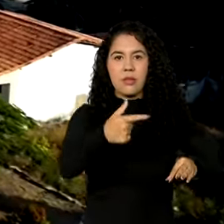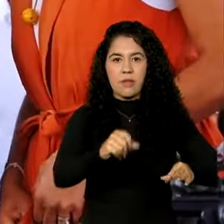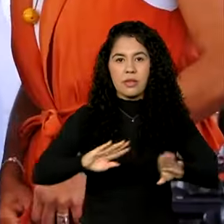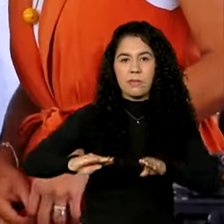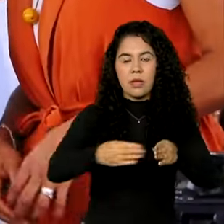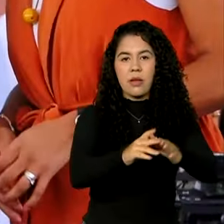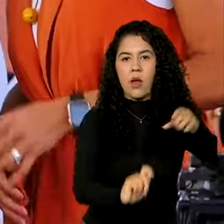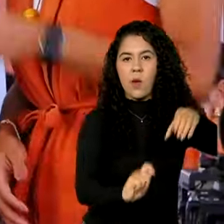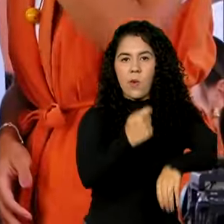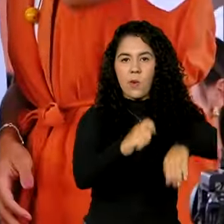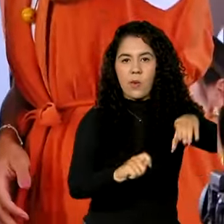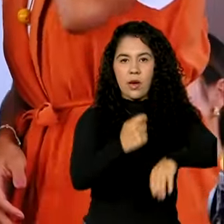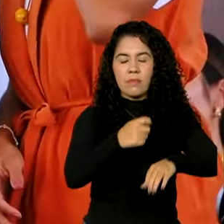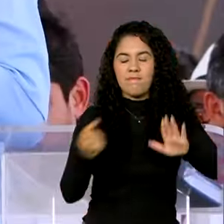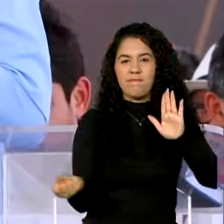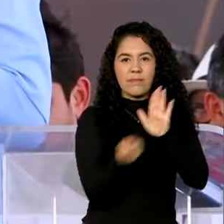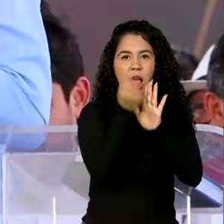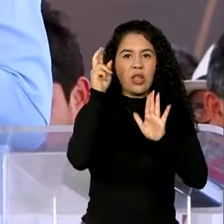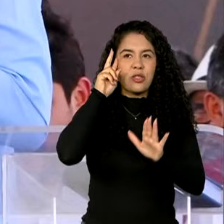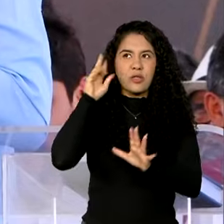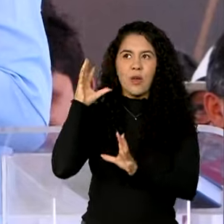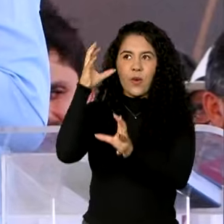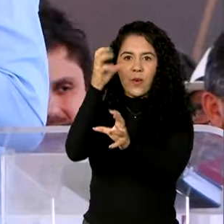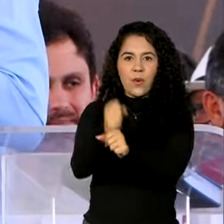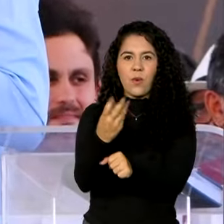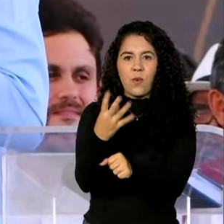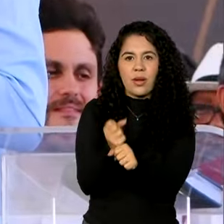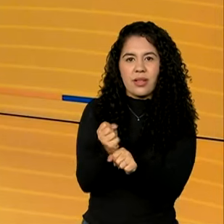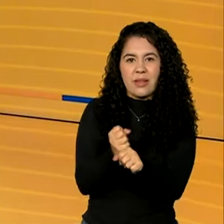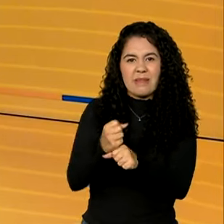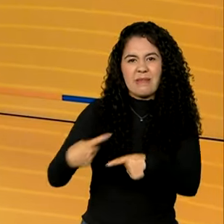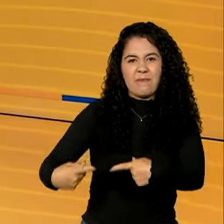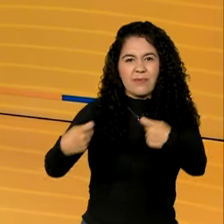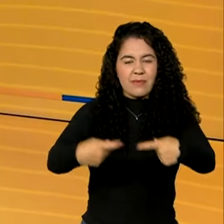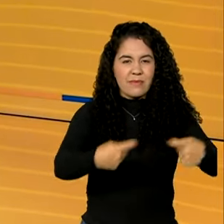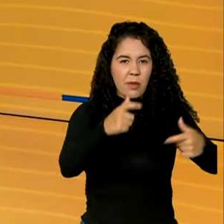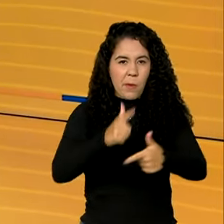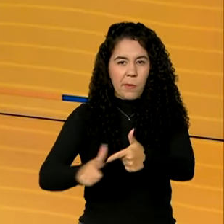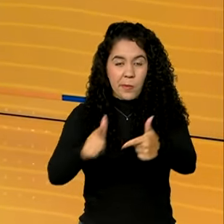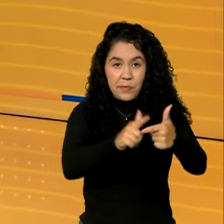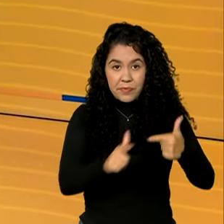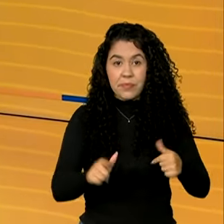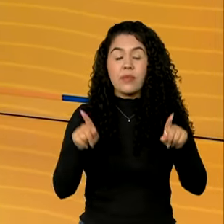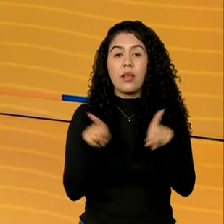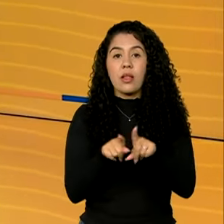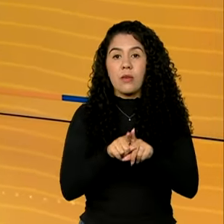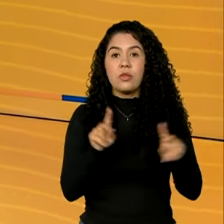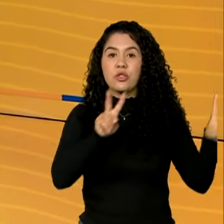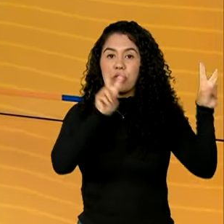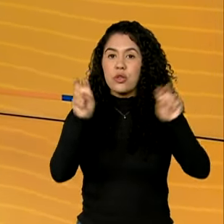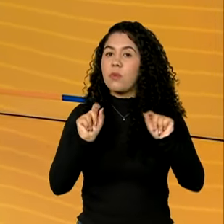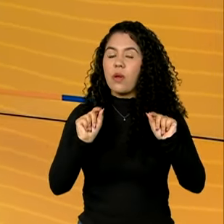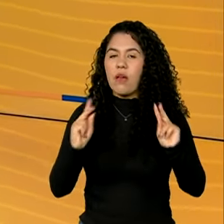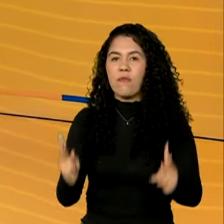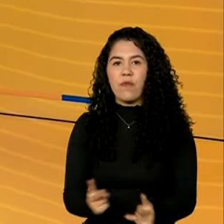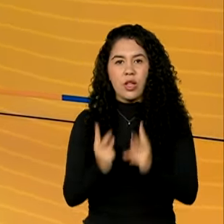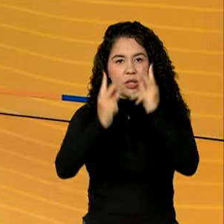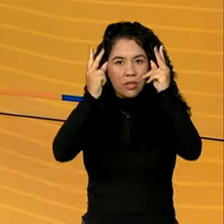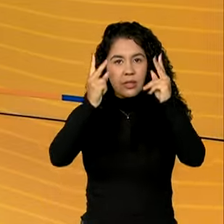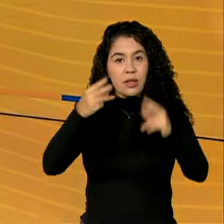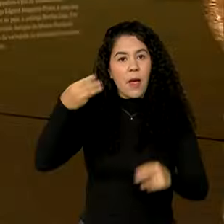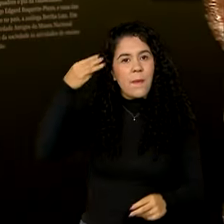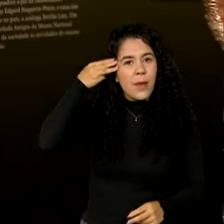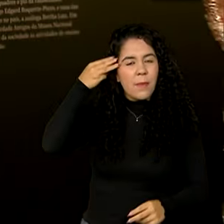histórico em Alcântara depois de 40 anos de conflitos. Valorização da memória artística e cultural,